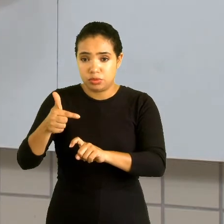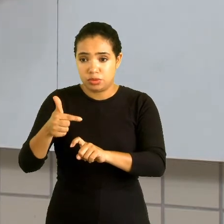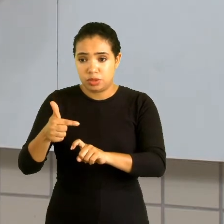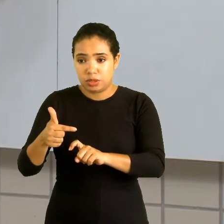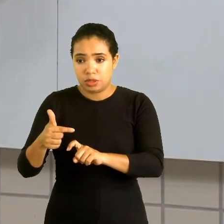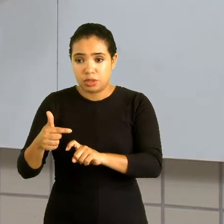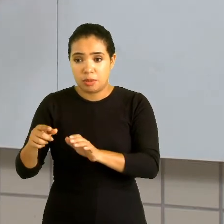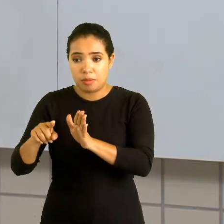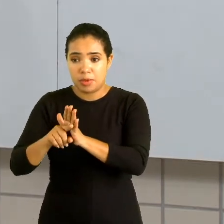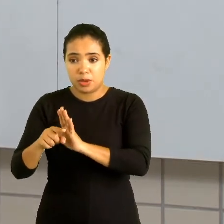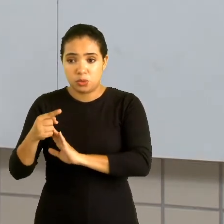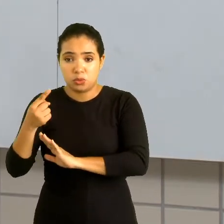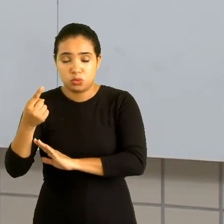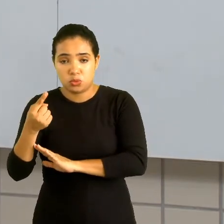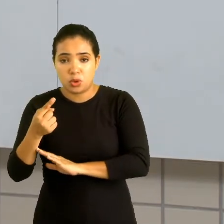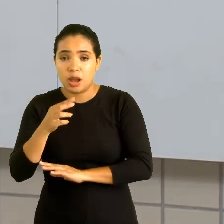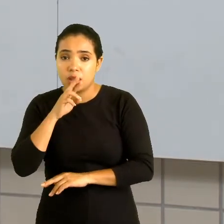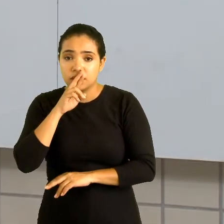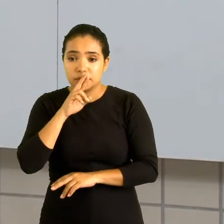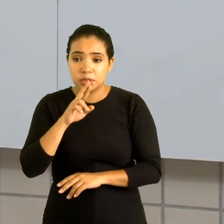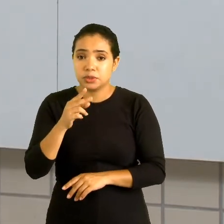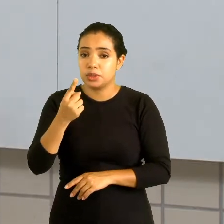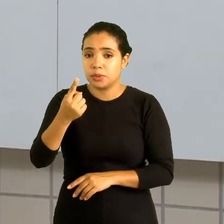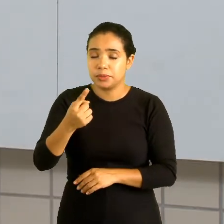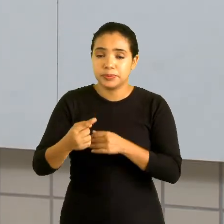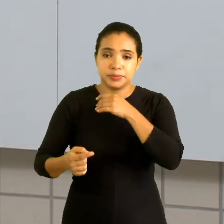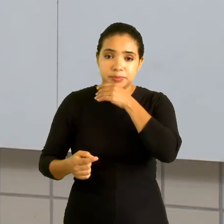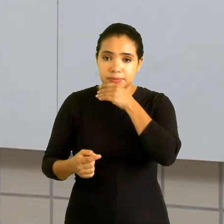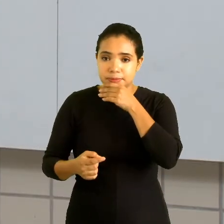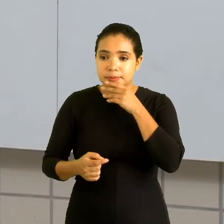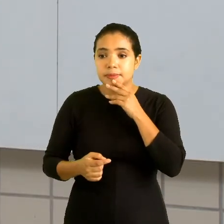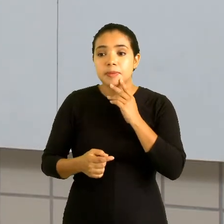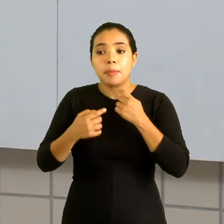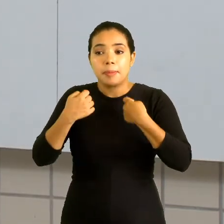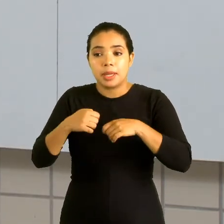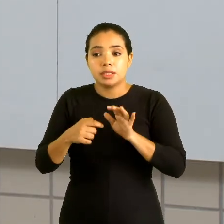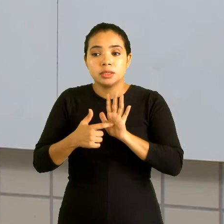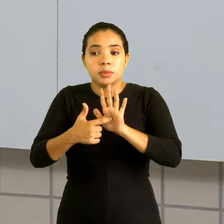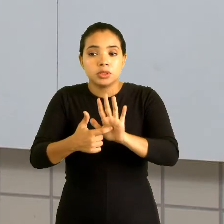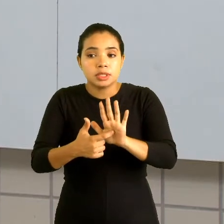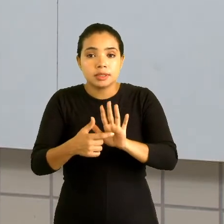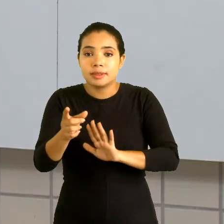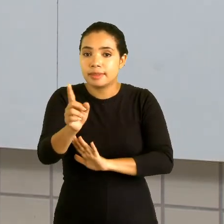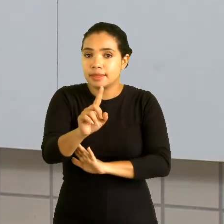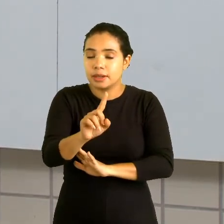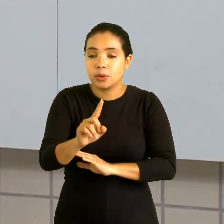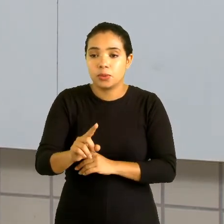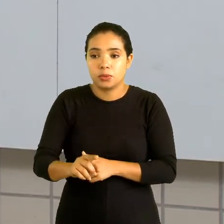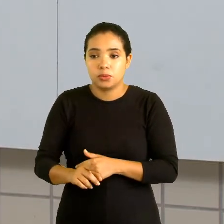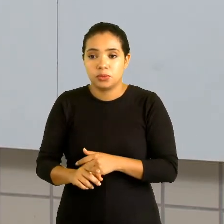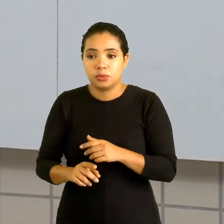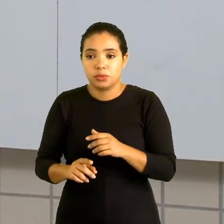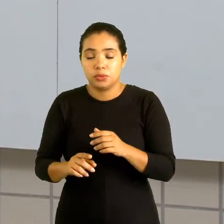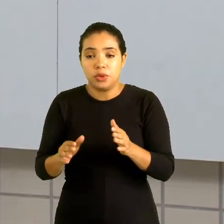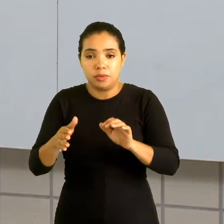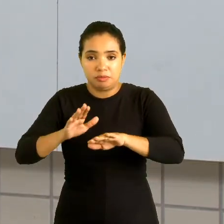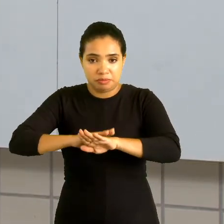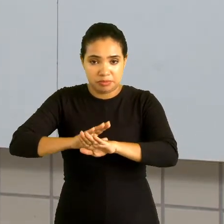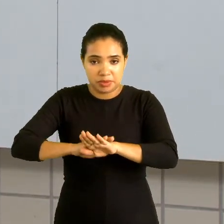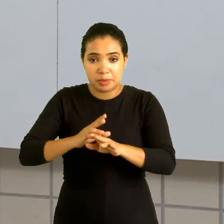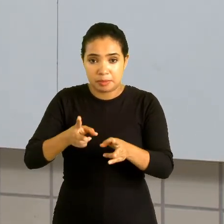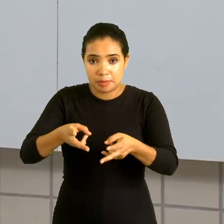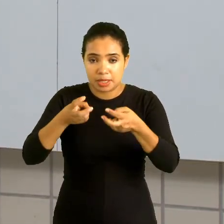2 menos 1, eu tenho 1. Ele precisa aparecer aqui? Não. O 1 fica subentendido.